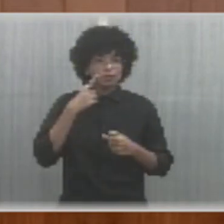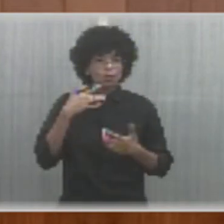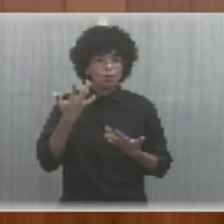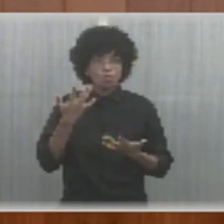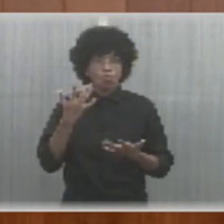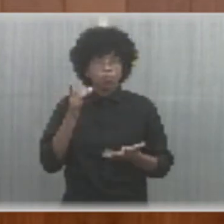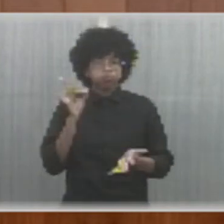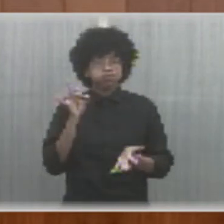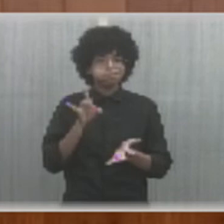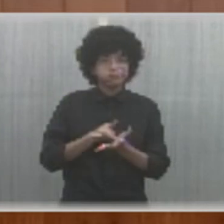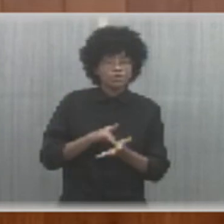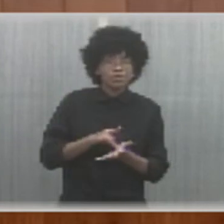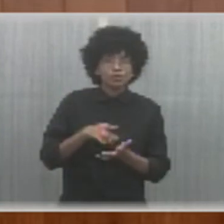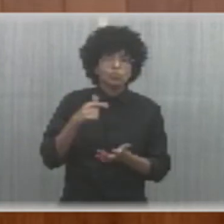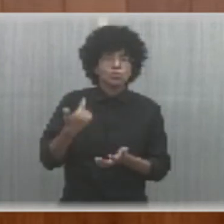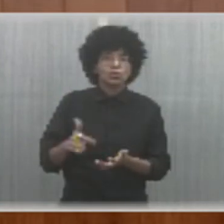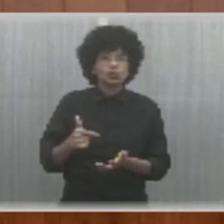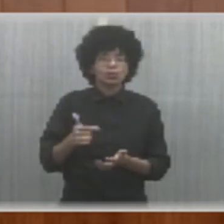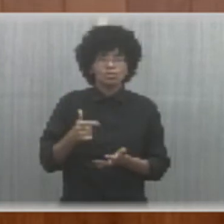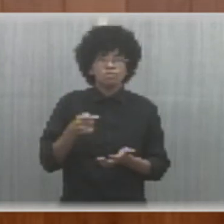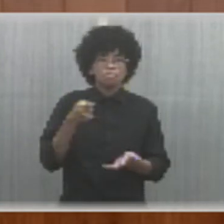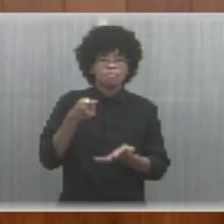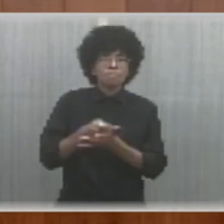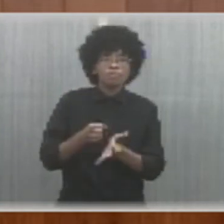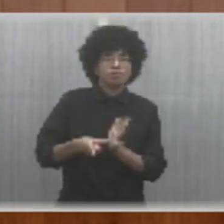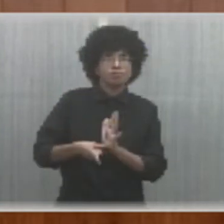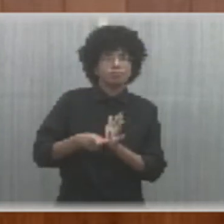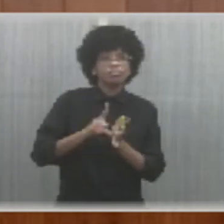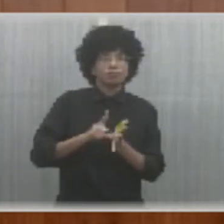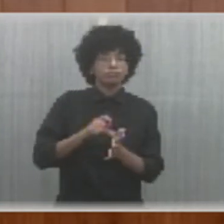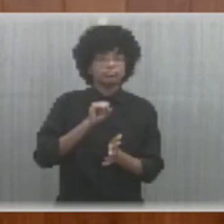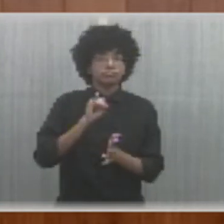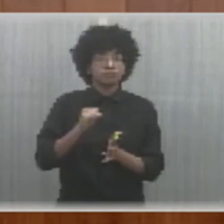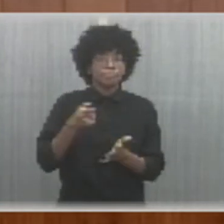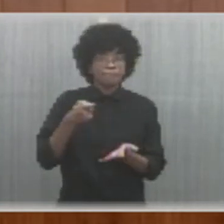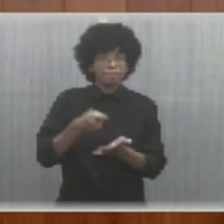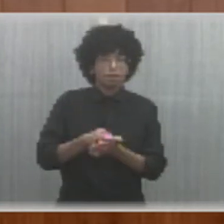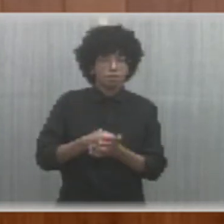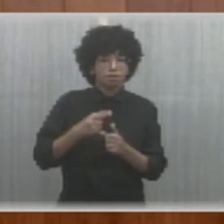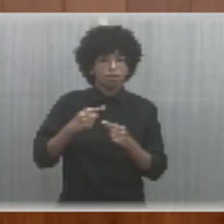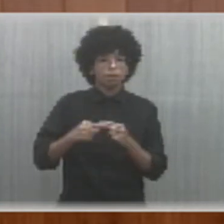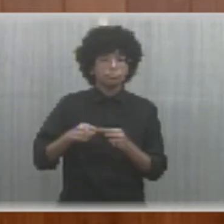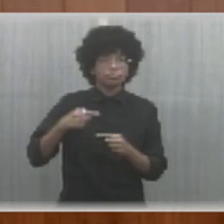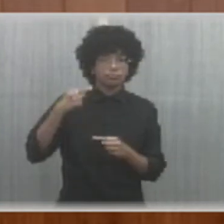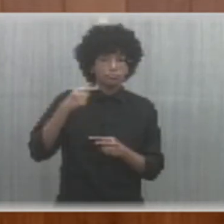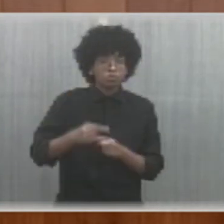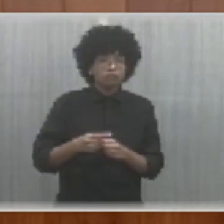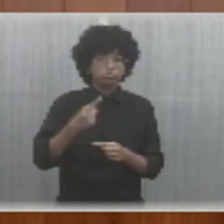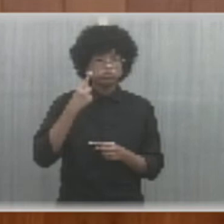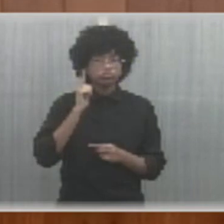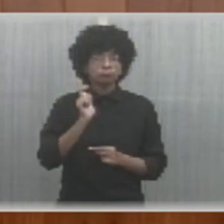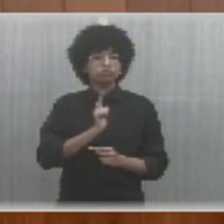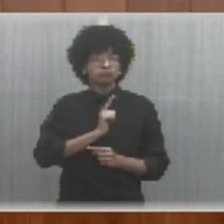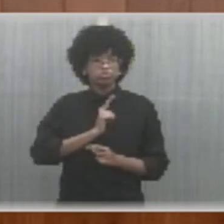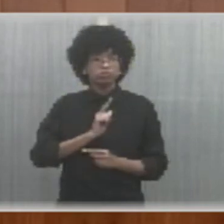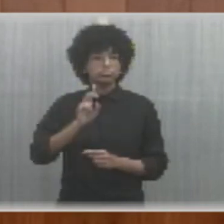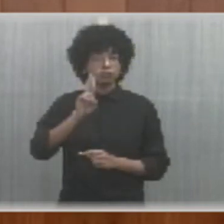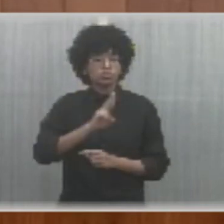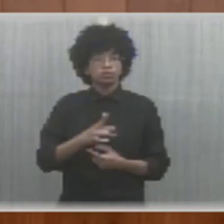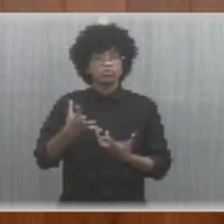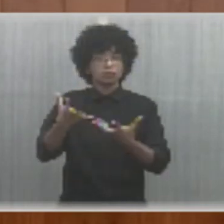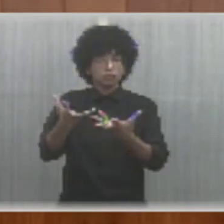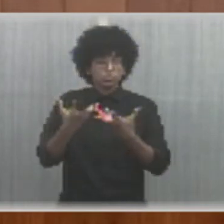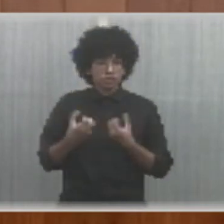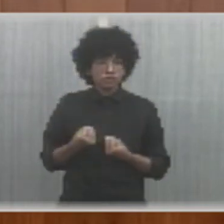administração pública, pagamento antecipado. Se paga depois que o serviço está prestado, a mercadoria entregue e